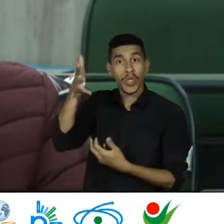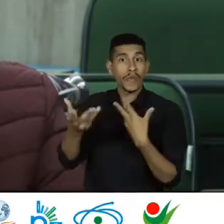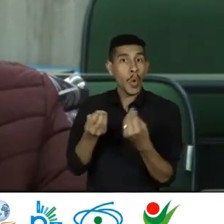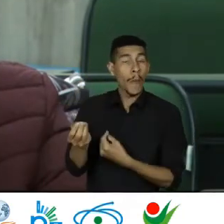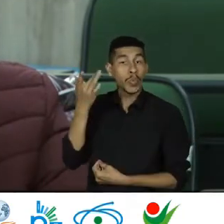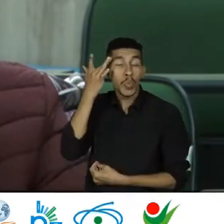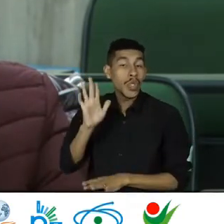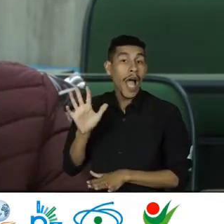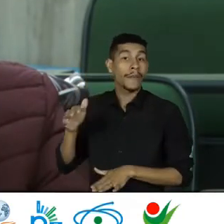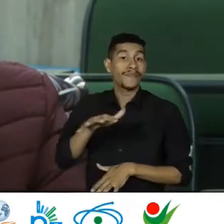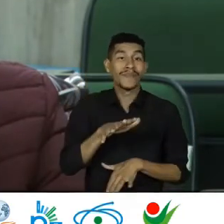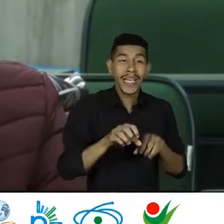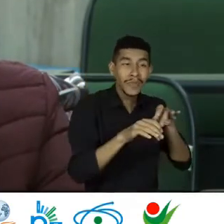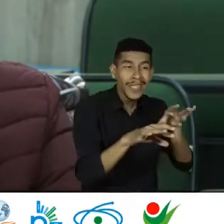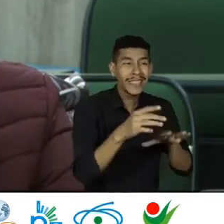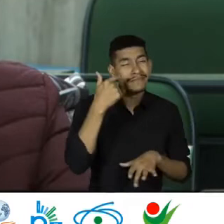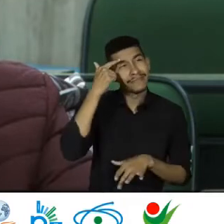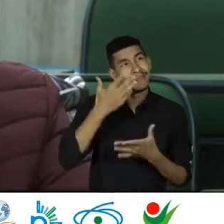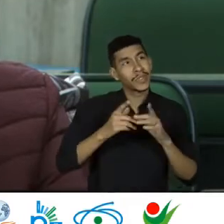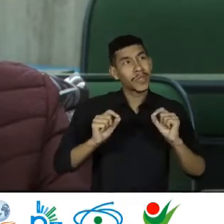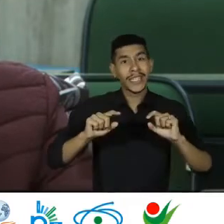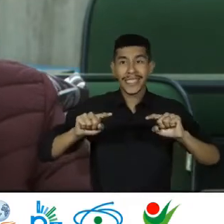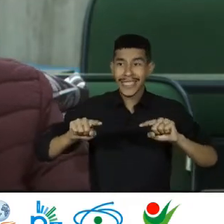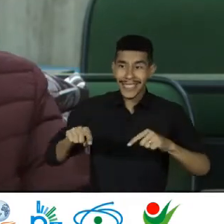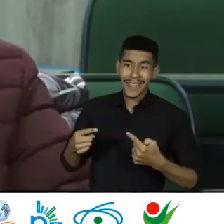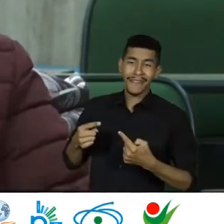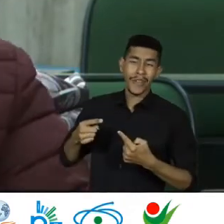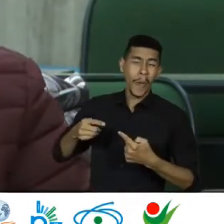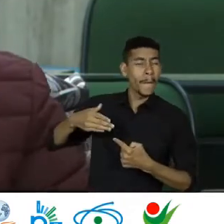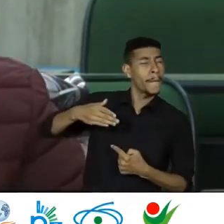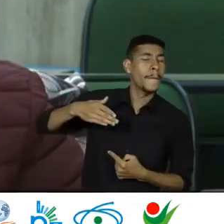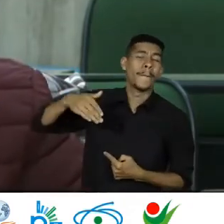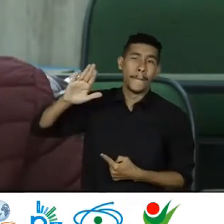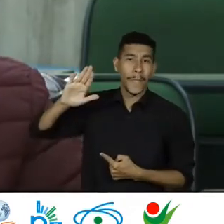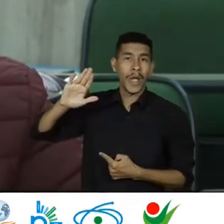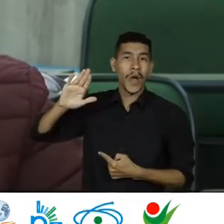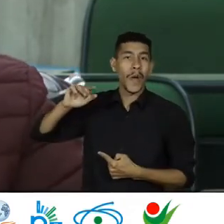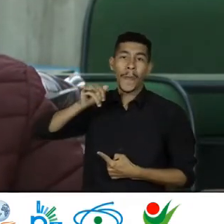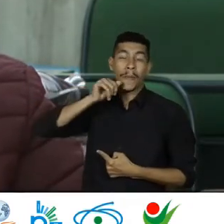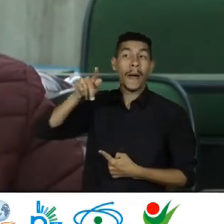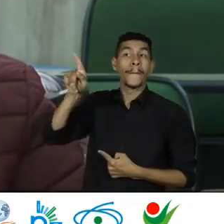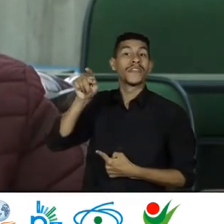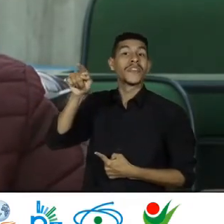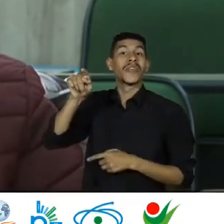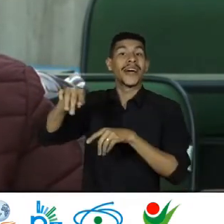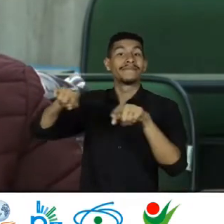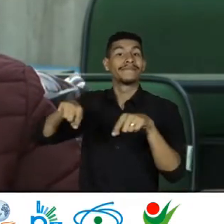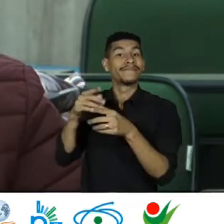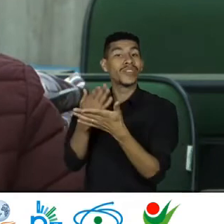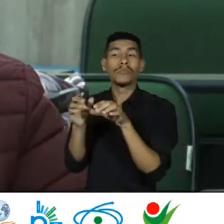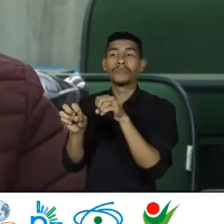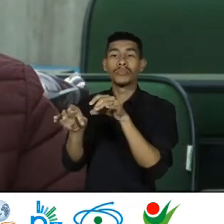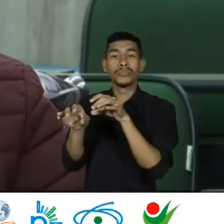educação Eu acredito Que os desafios Têm sido Muito grandes Para aquele professor Para aquela professora Que está em sala de